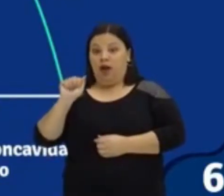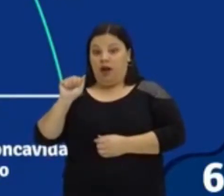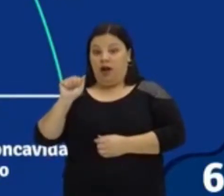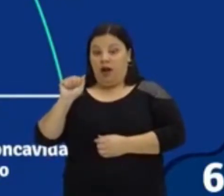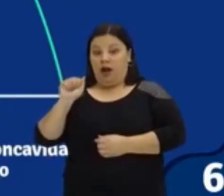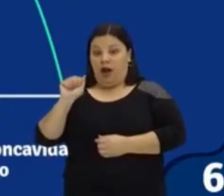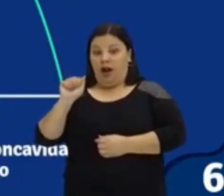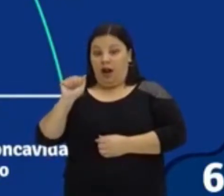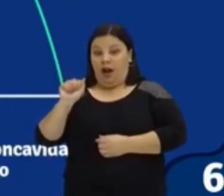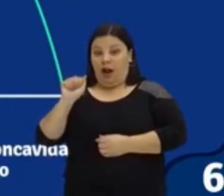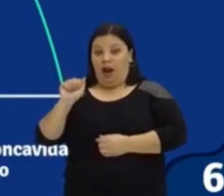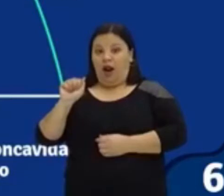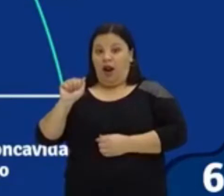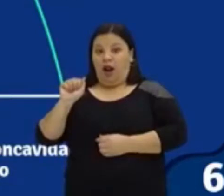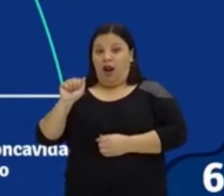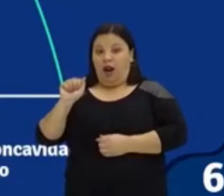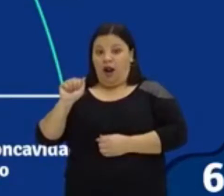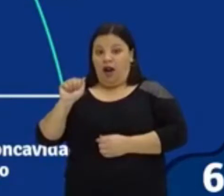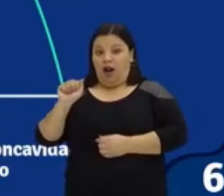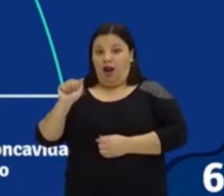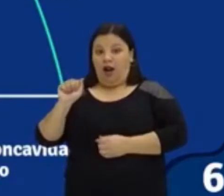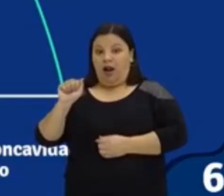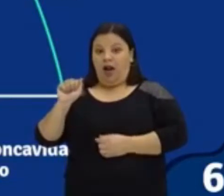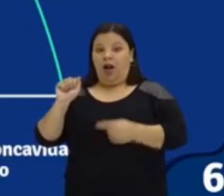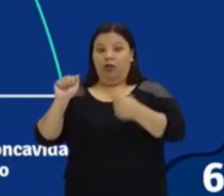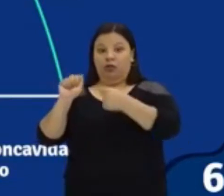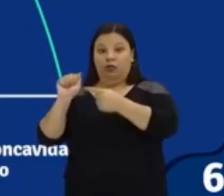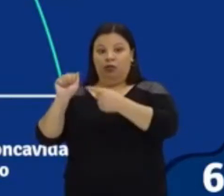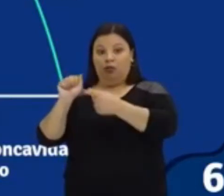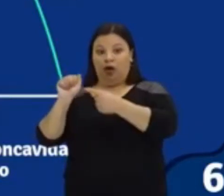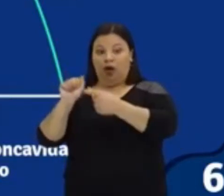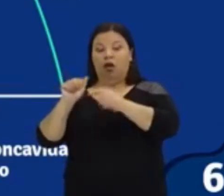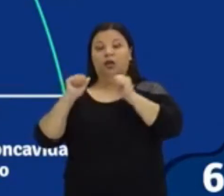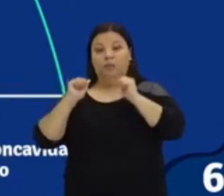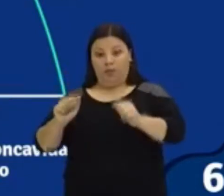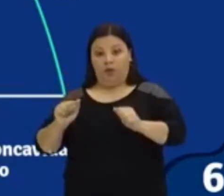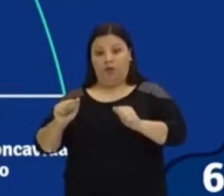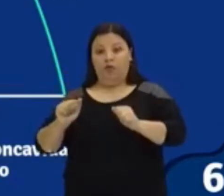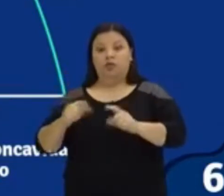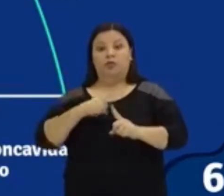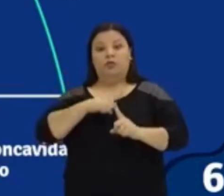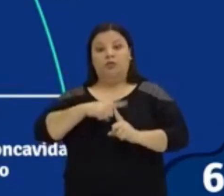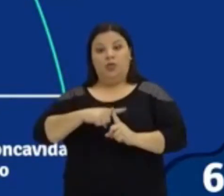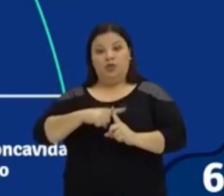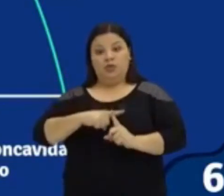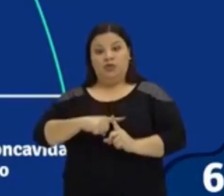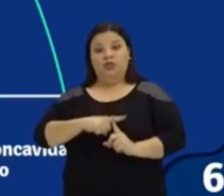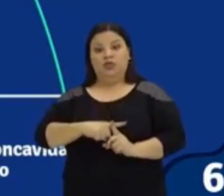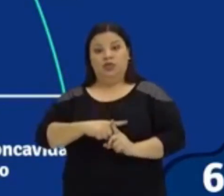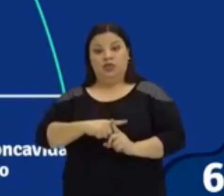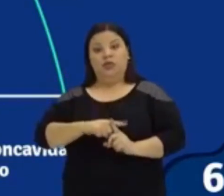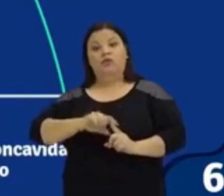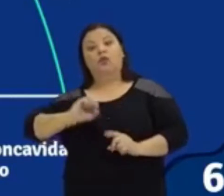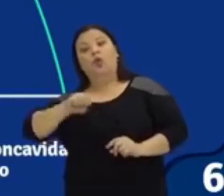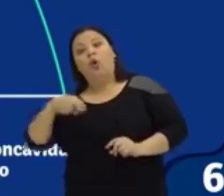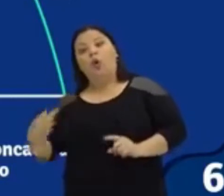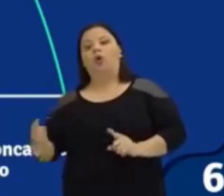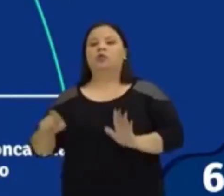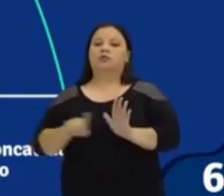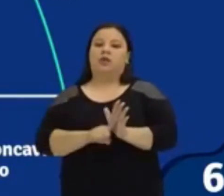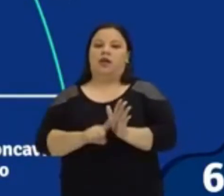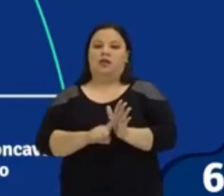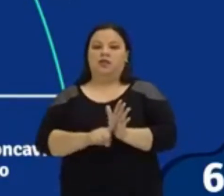o coeficiente a, ele pode ser positivo, certo? Ou esse coeficiente a, ele pode ser negativo.